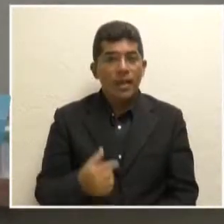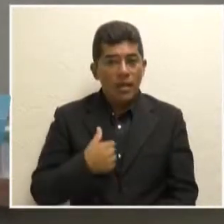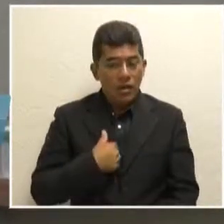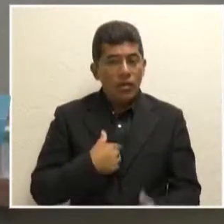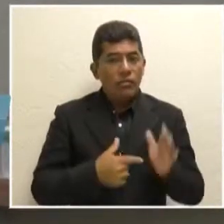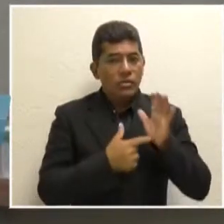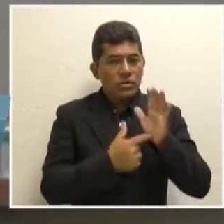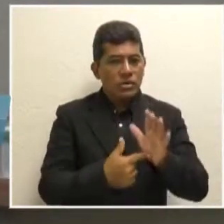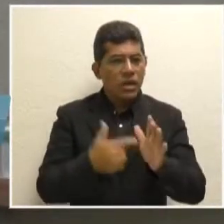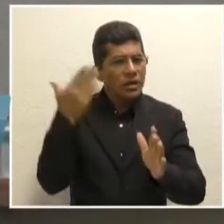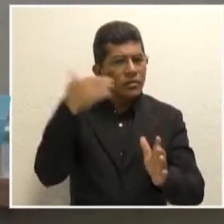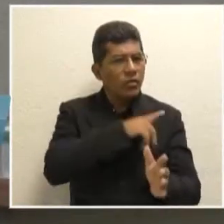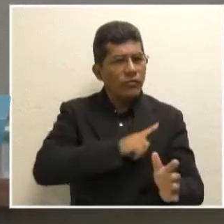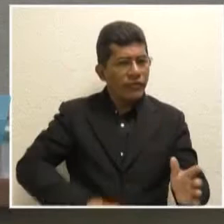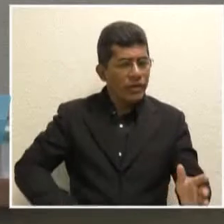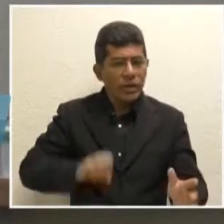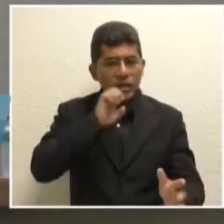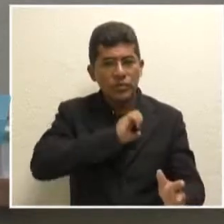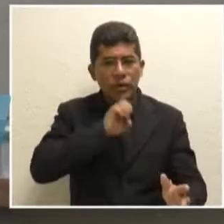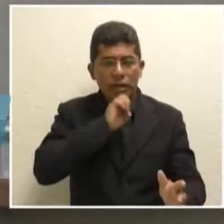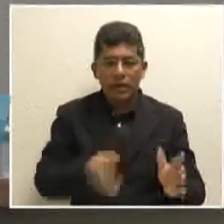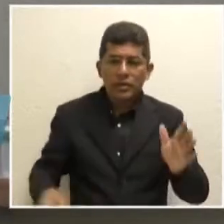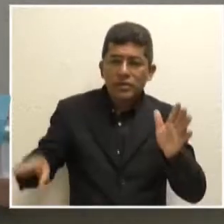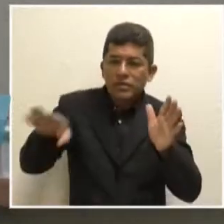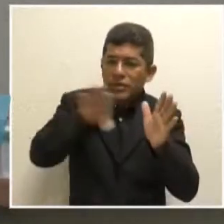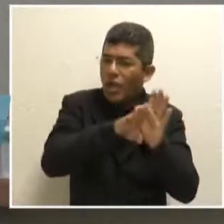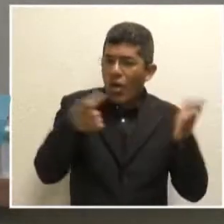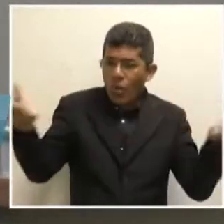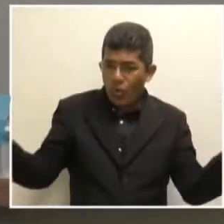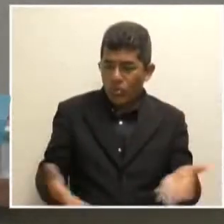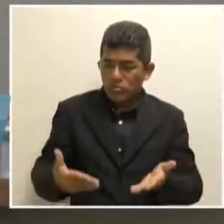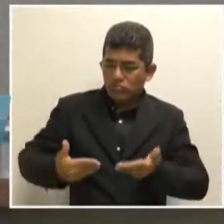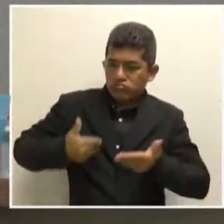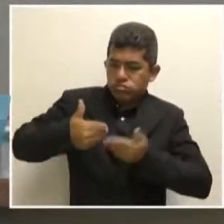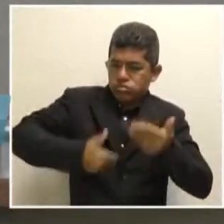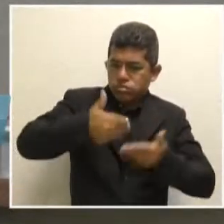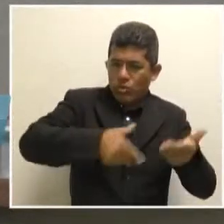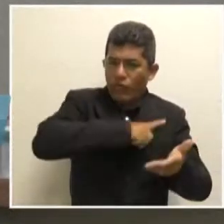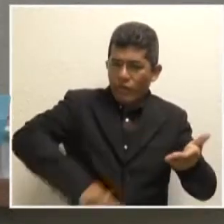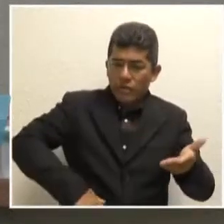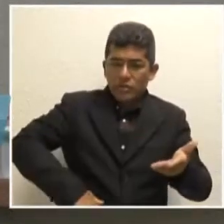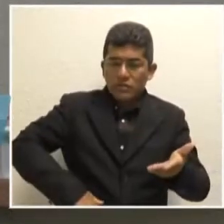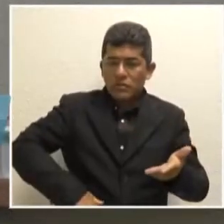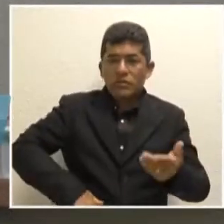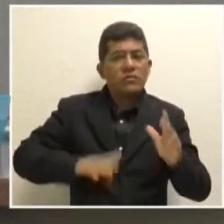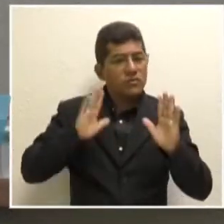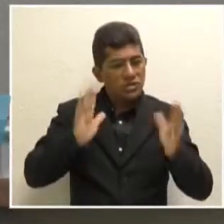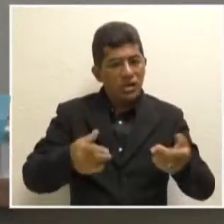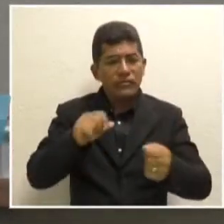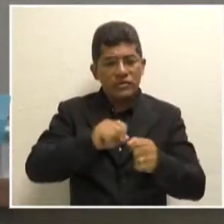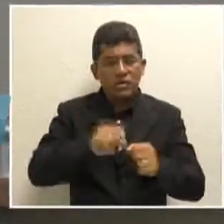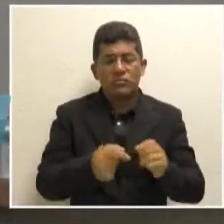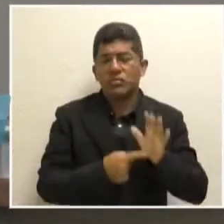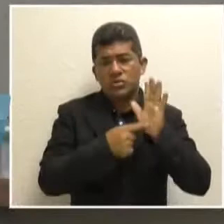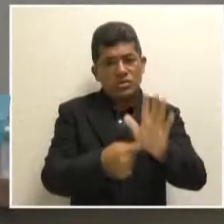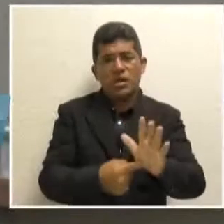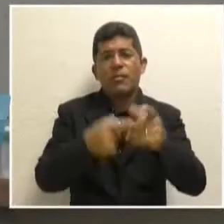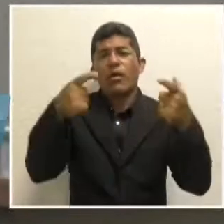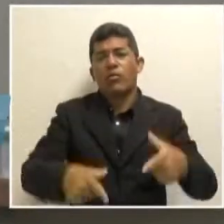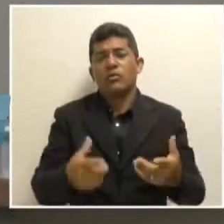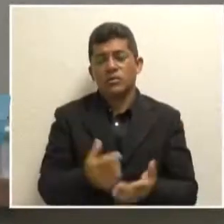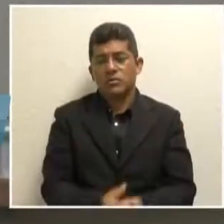do governo Eduardo Braga até hoje todos os governadores passados fizeram questão de